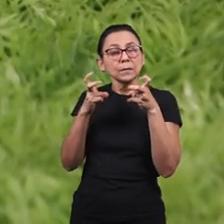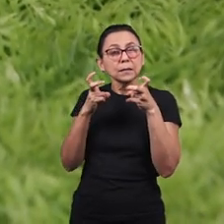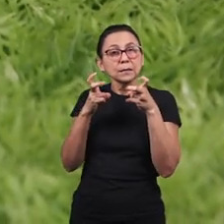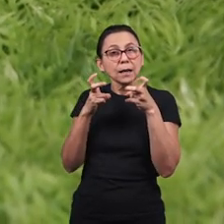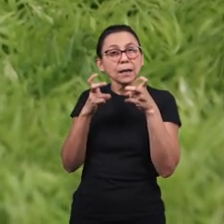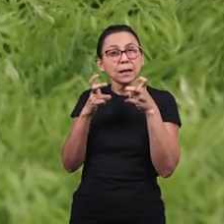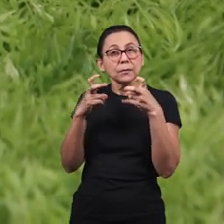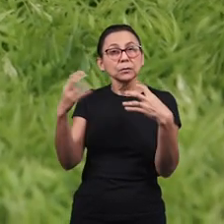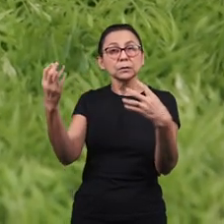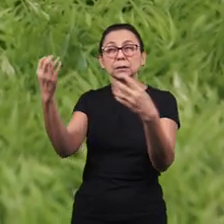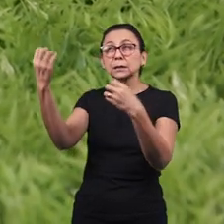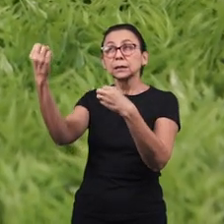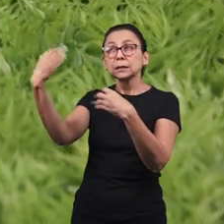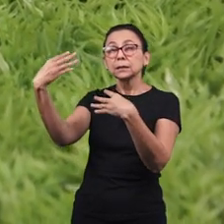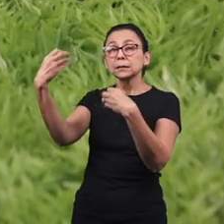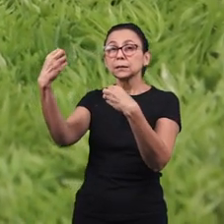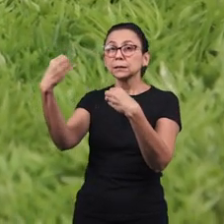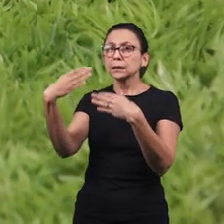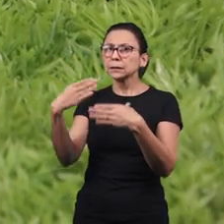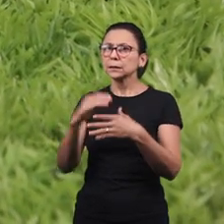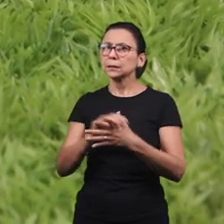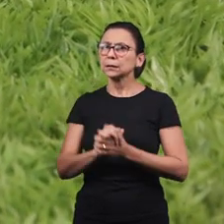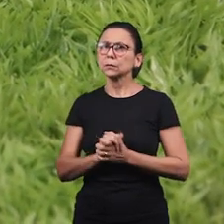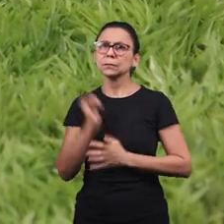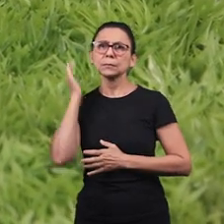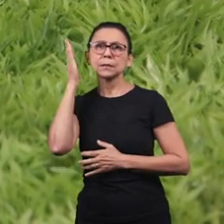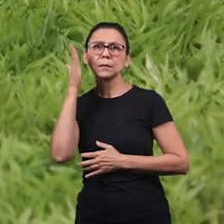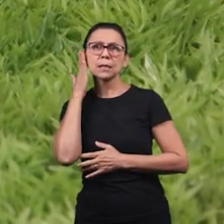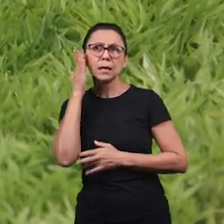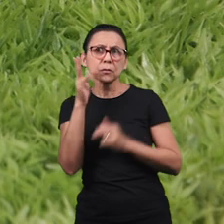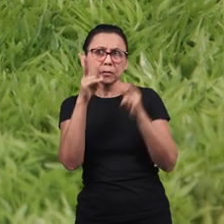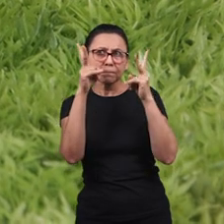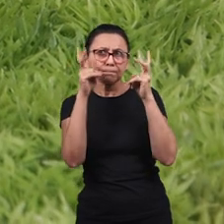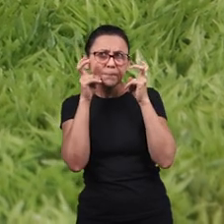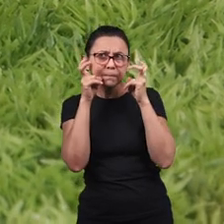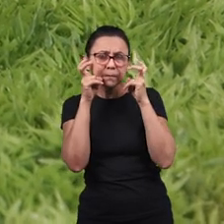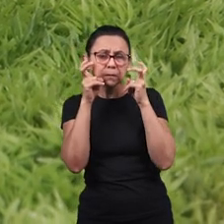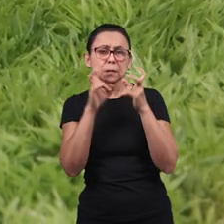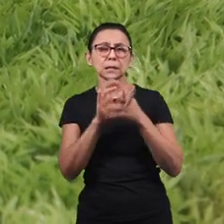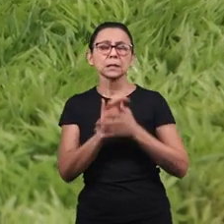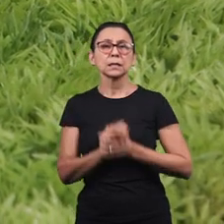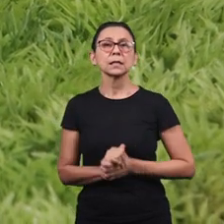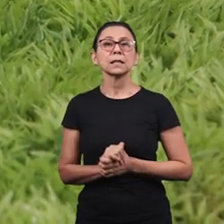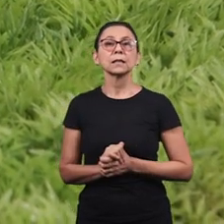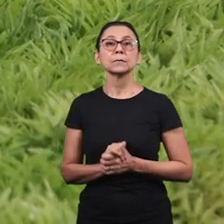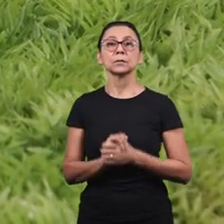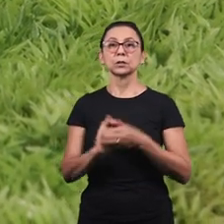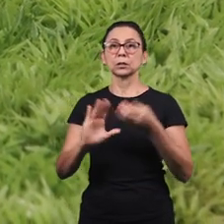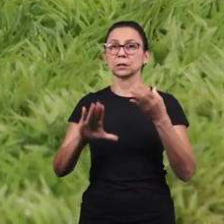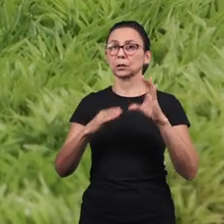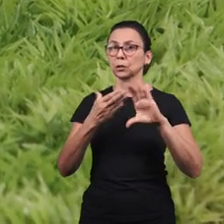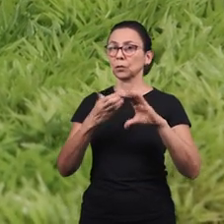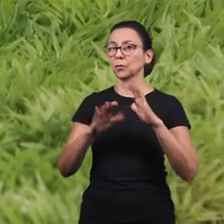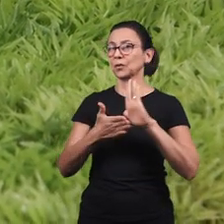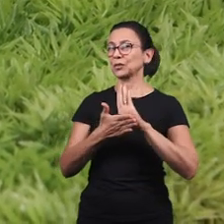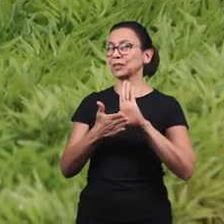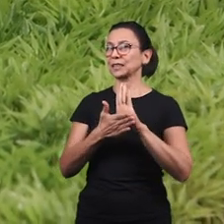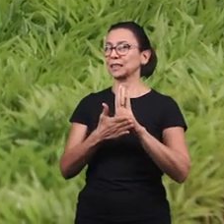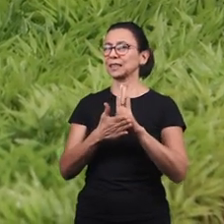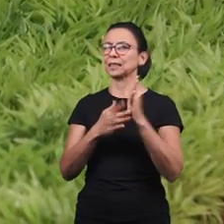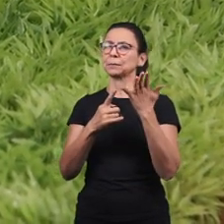Quando a gente ora ao Senhor Quando a gente, olha só Quando a gente canta louvores